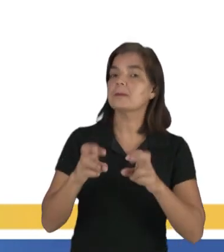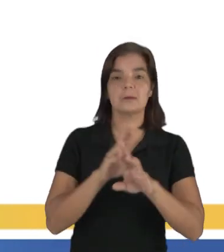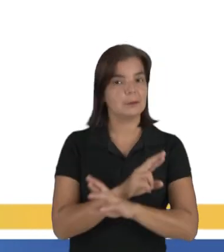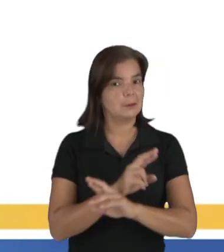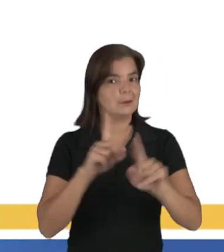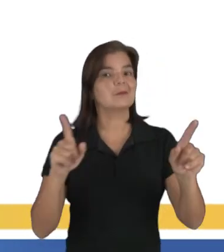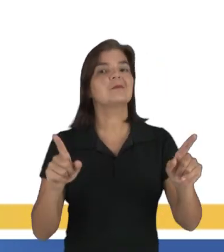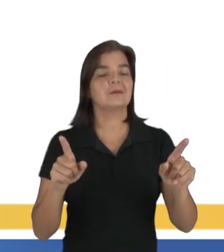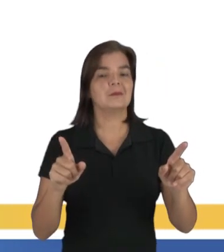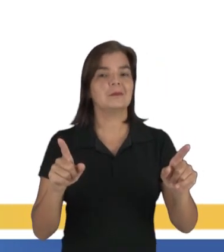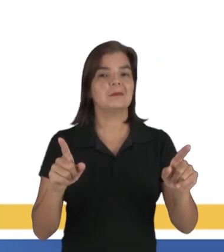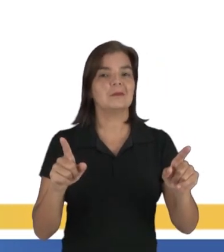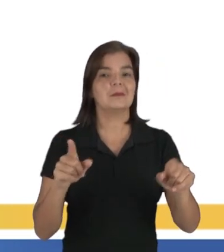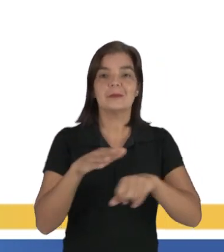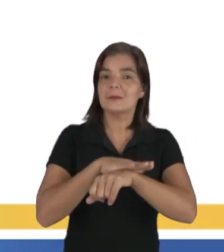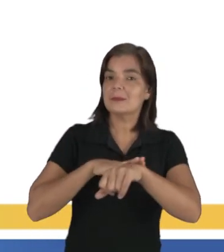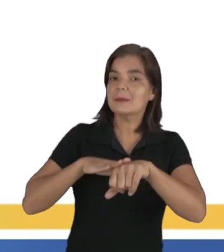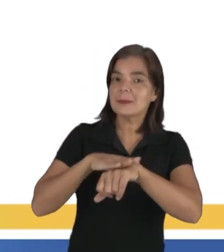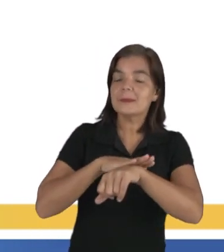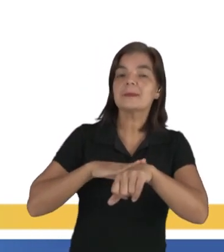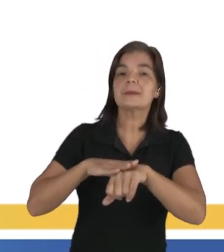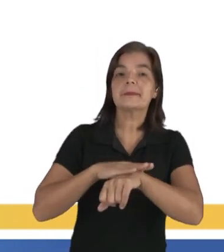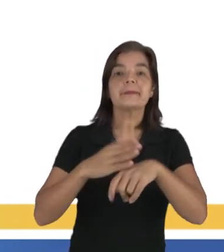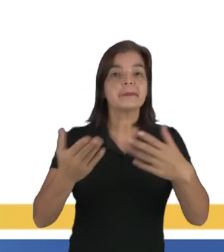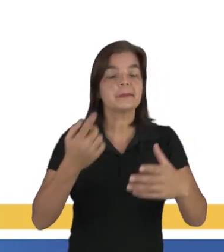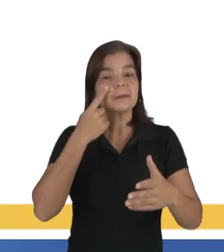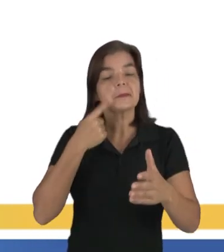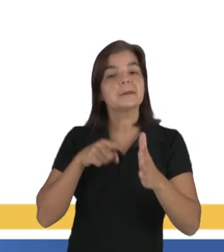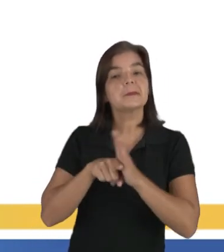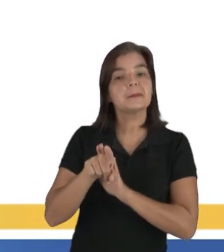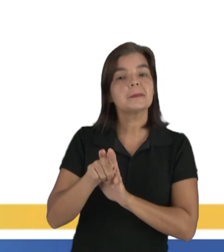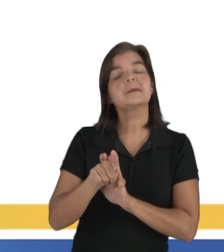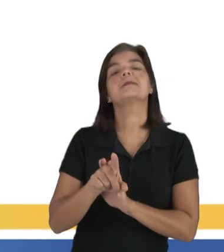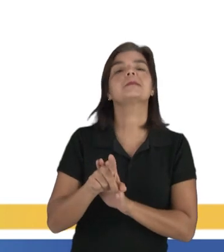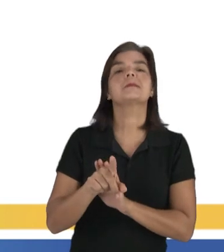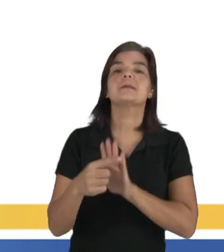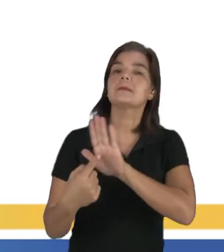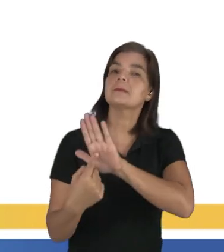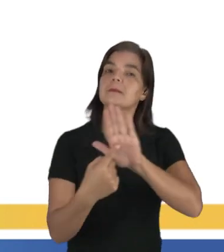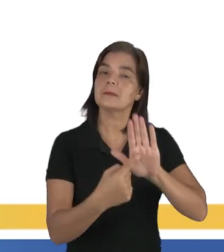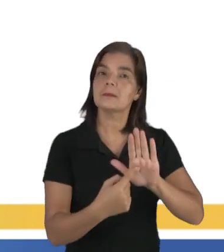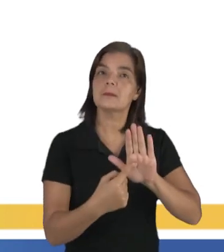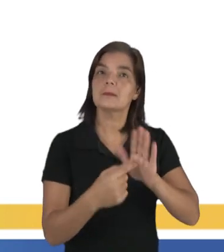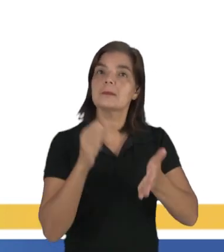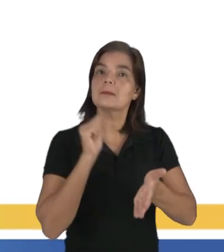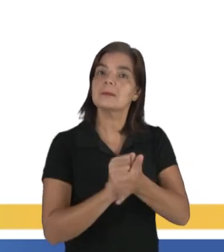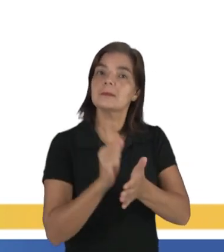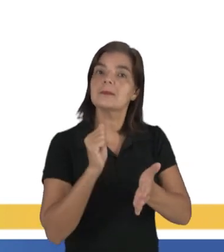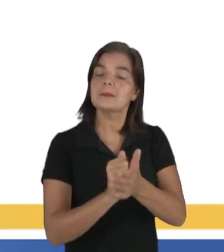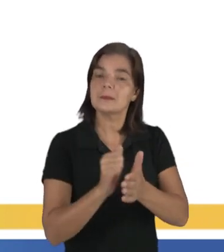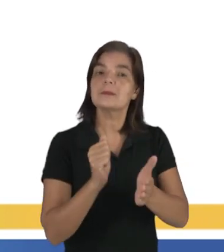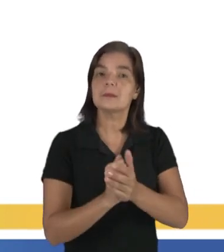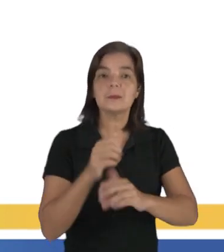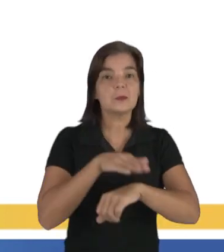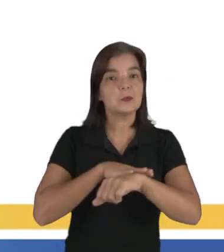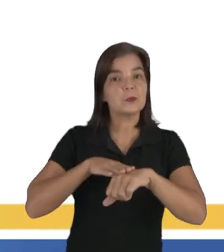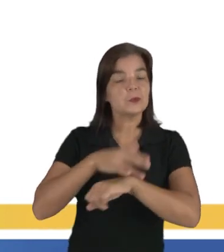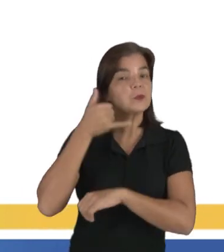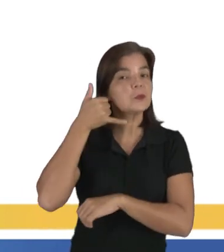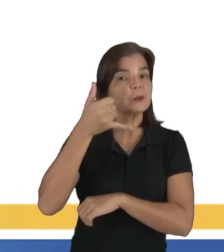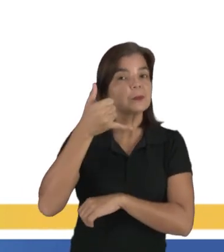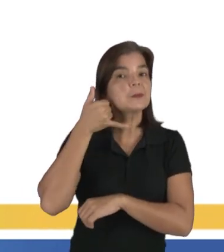diferença de tonalidade da conversa? Então, pergunta-se, na representação da escrita da conversa